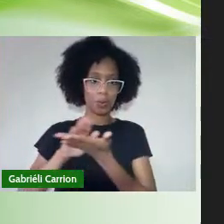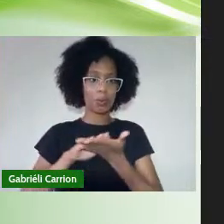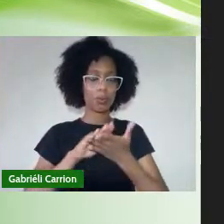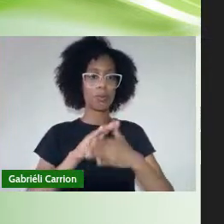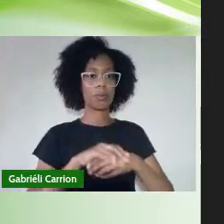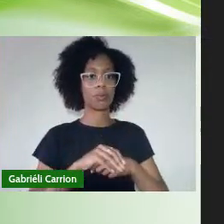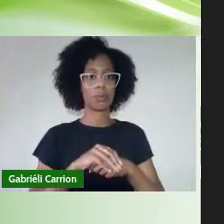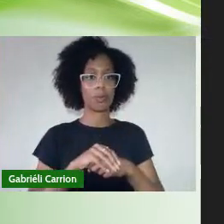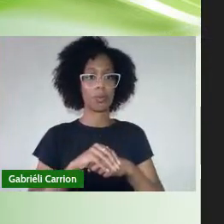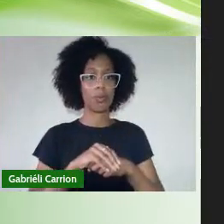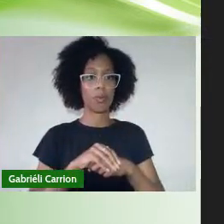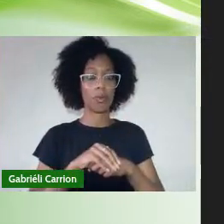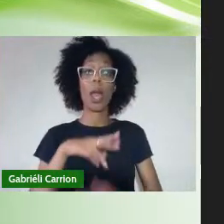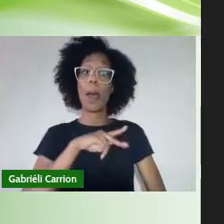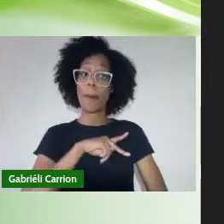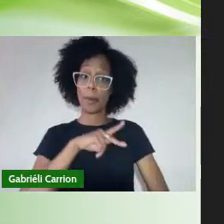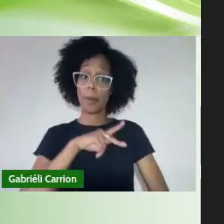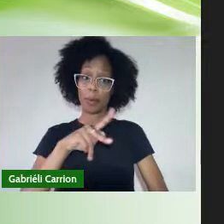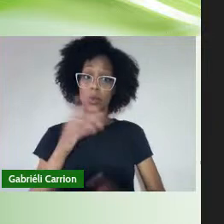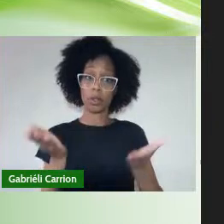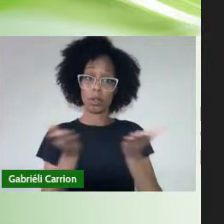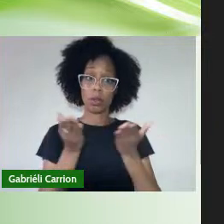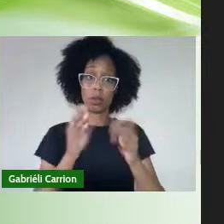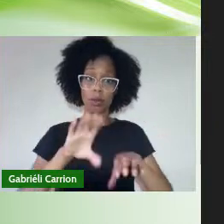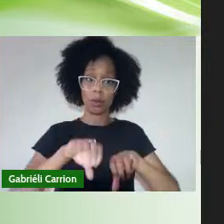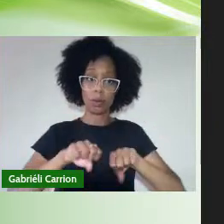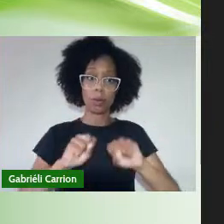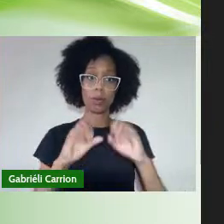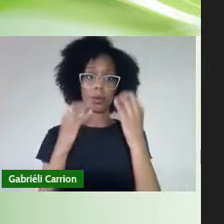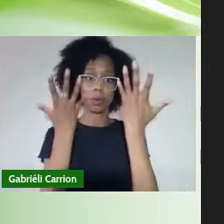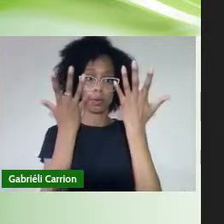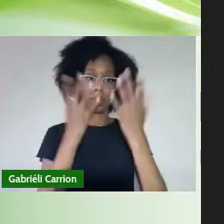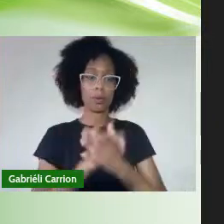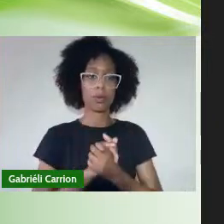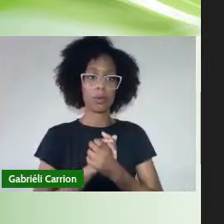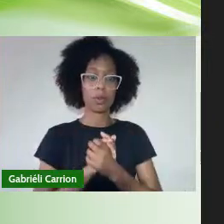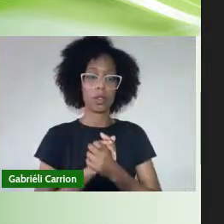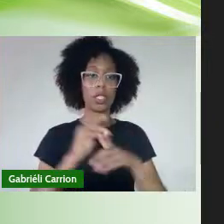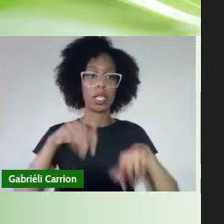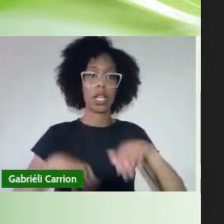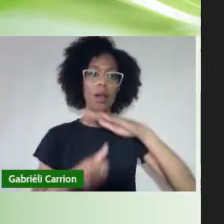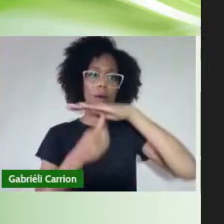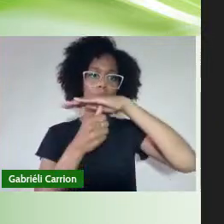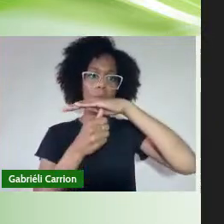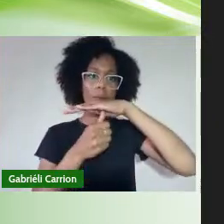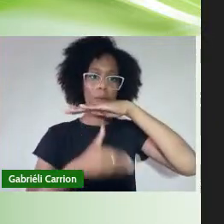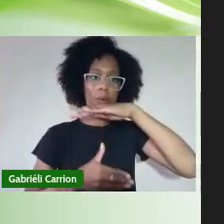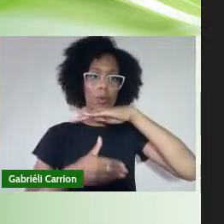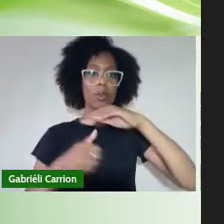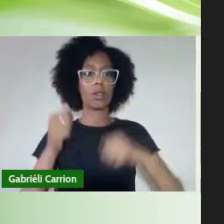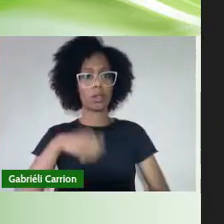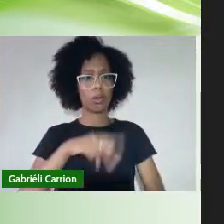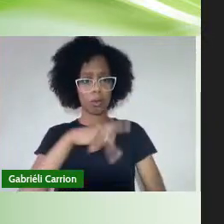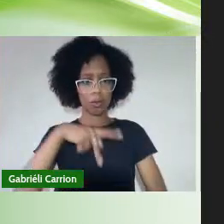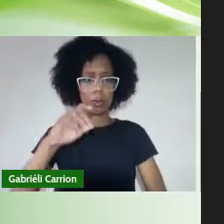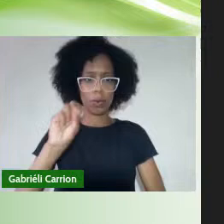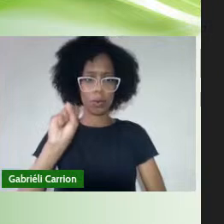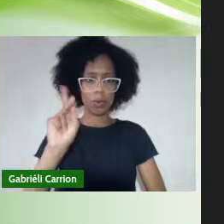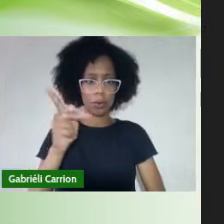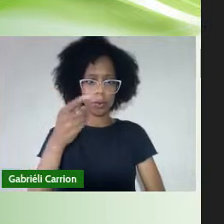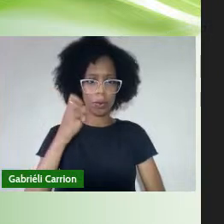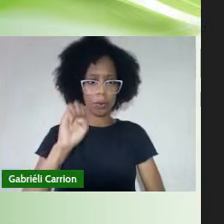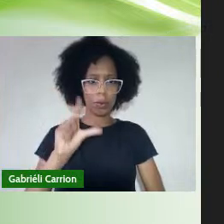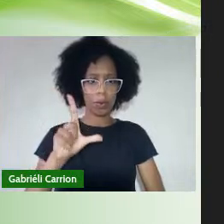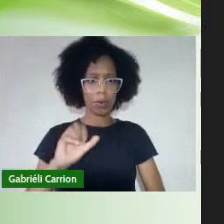Presidindo a associação virtual está a senhora pró-reitora de graduação, professora Shirley Graziele da Silva Nascimento.